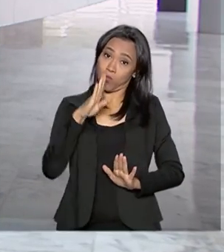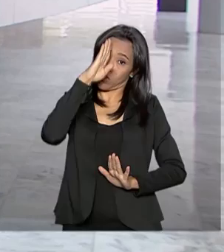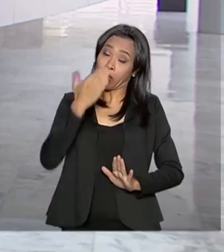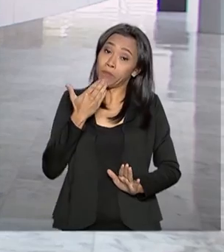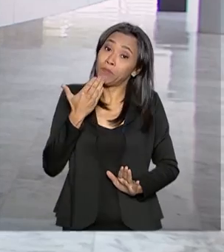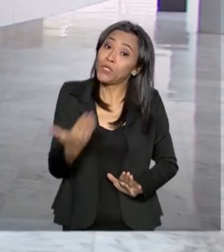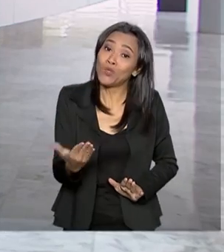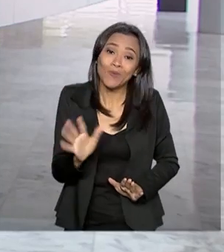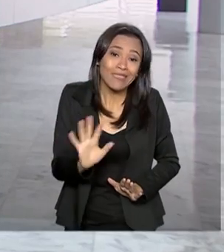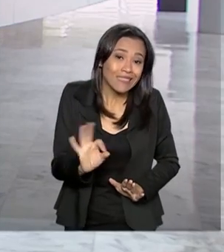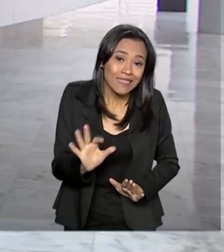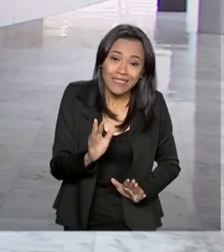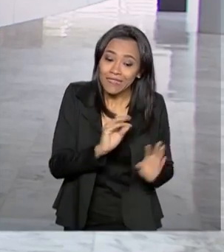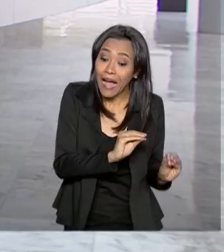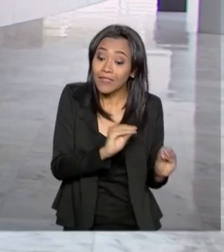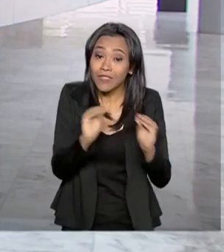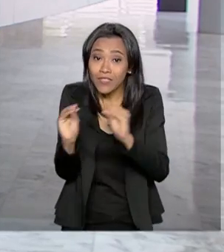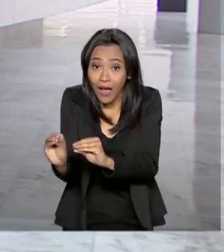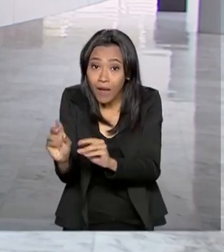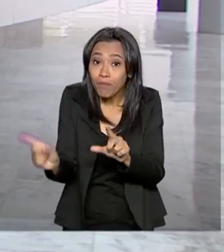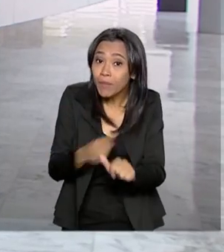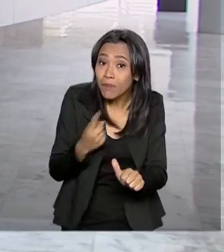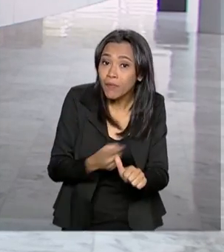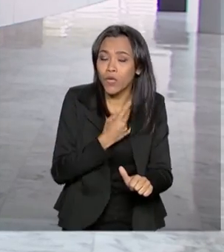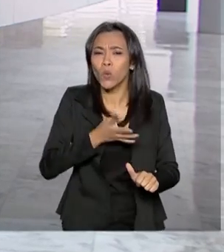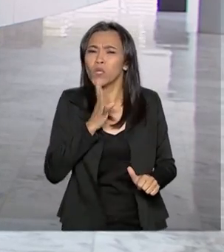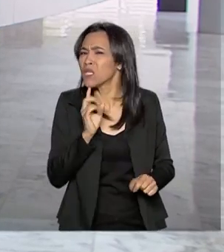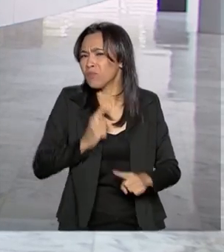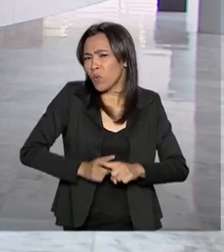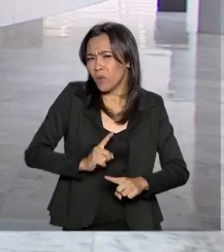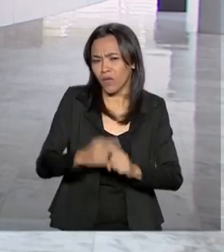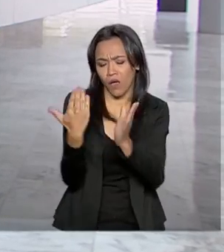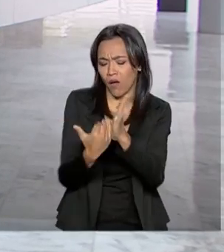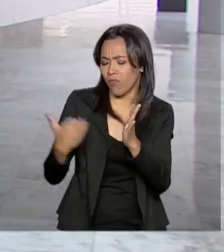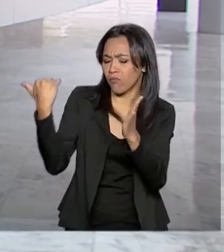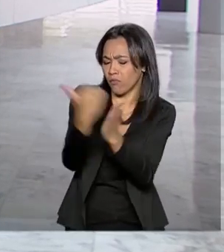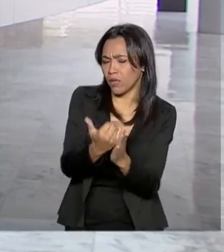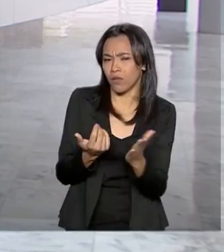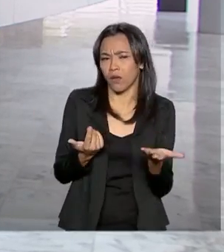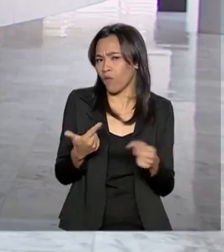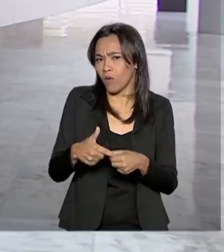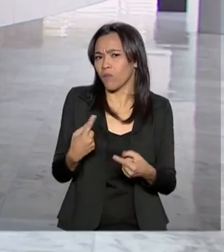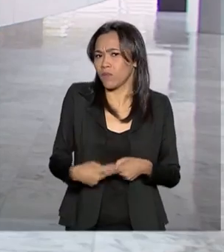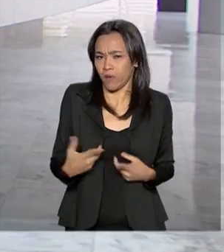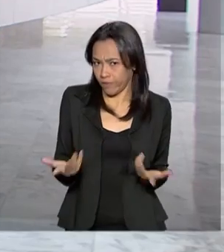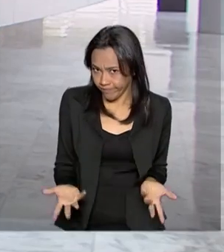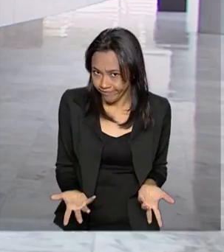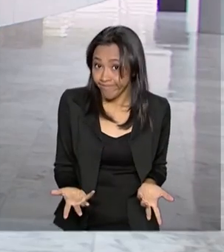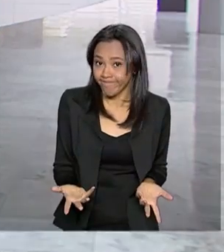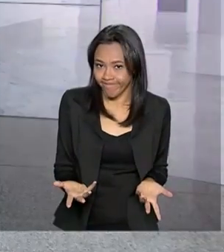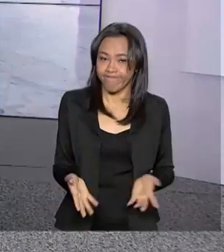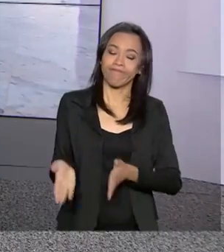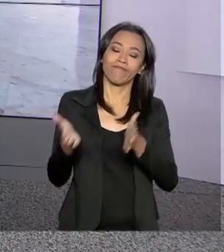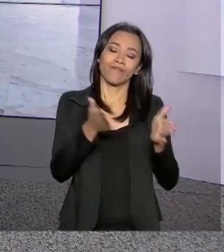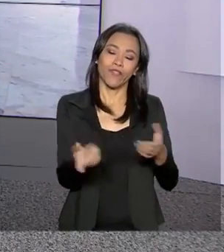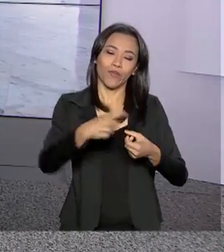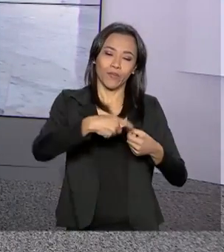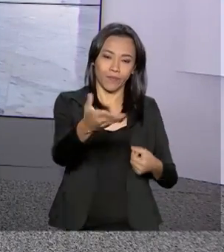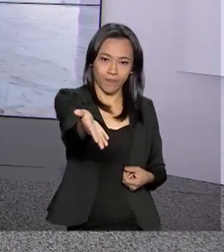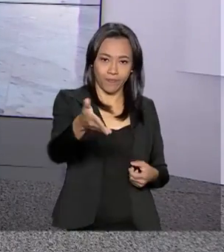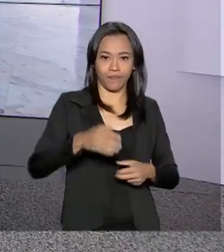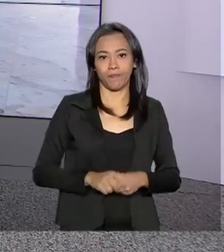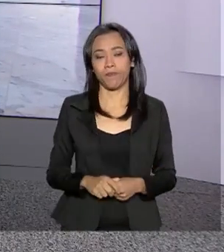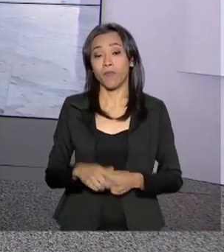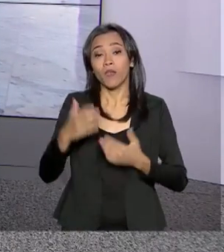adiasse esse reajuste, pois ele queria conhecer as justificativas para esse aumento de preço. Mara, voltamos com você no estúdio.